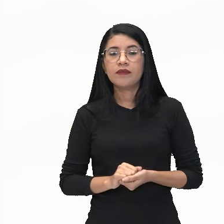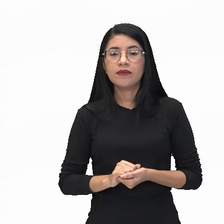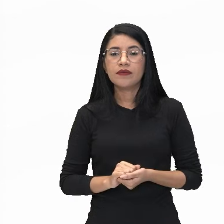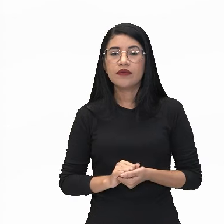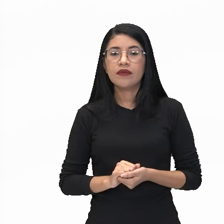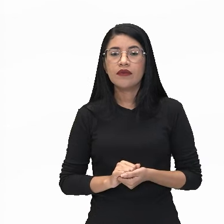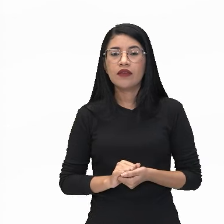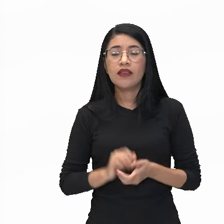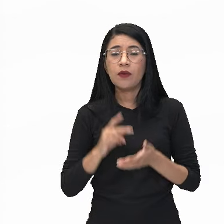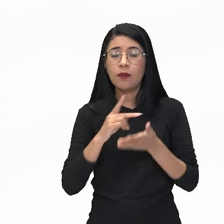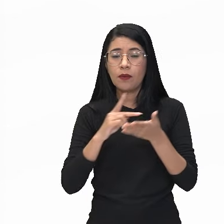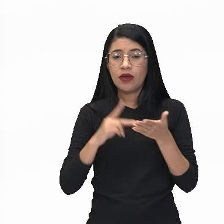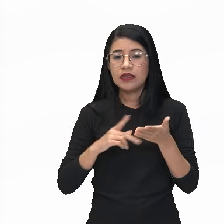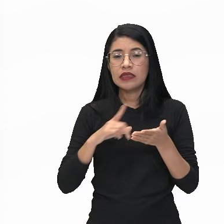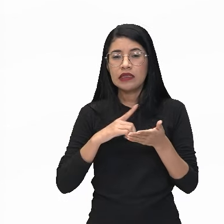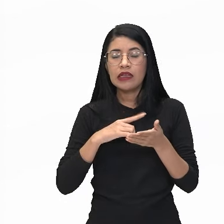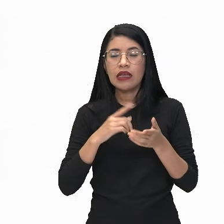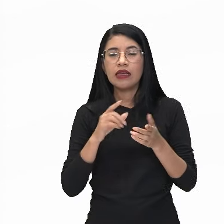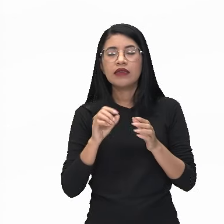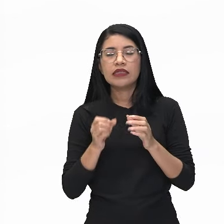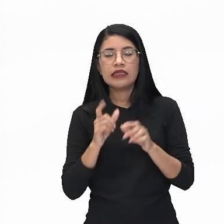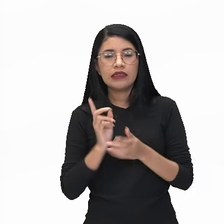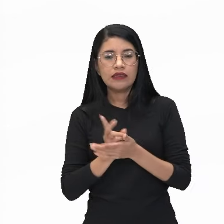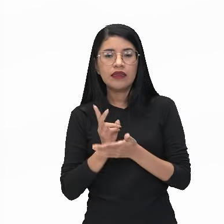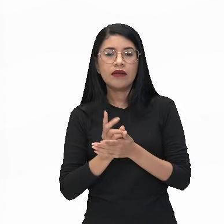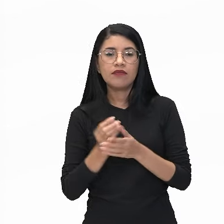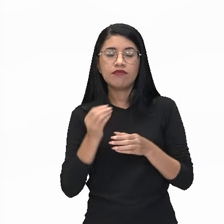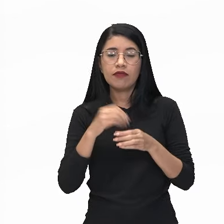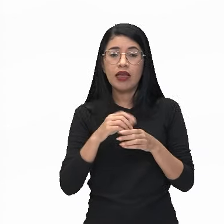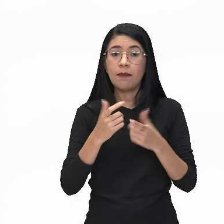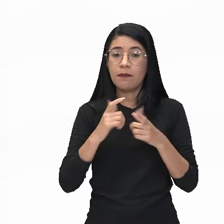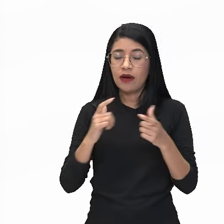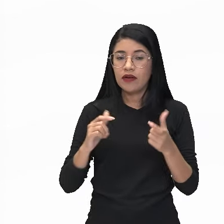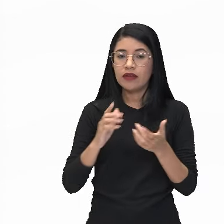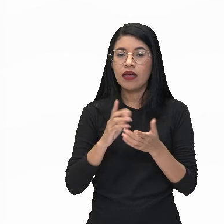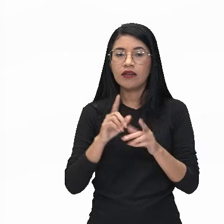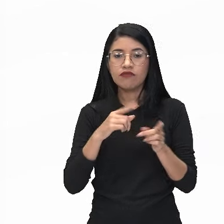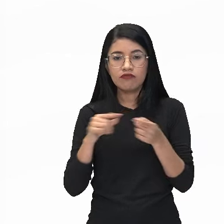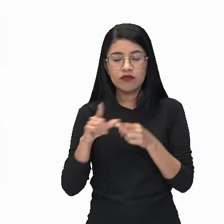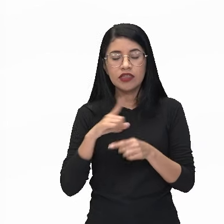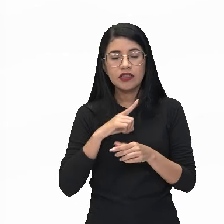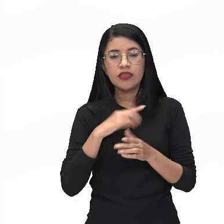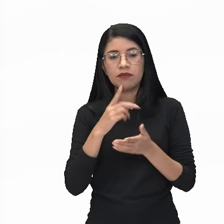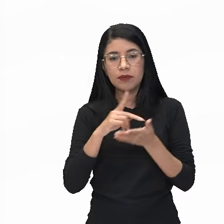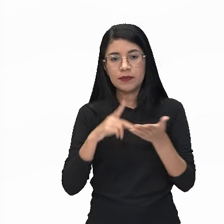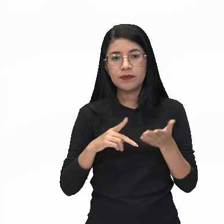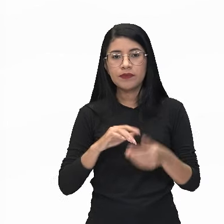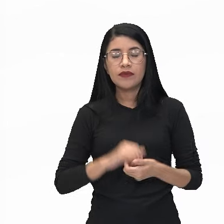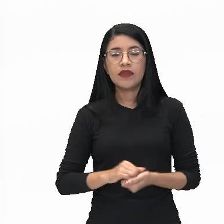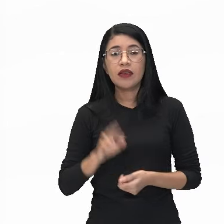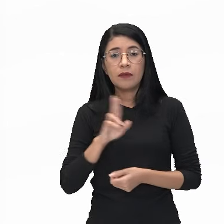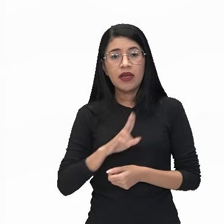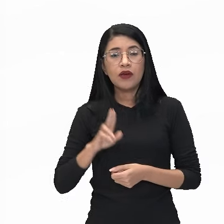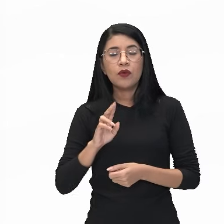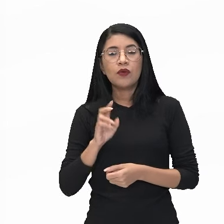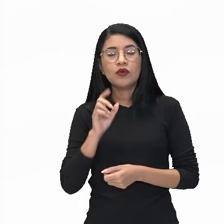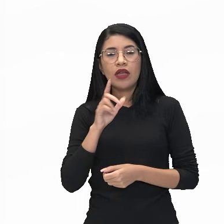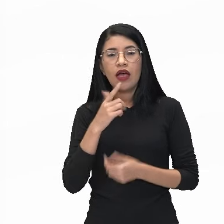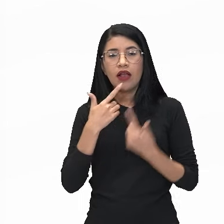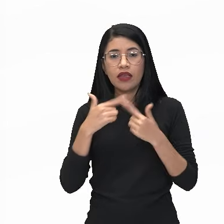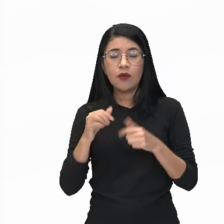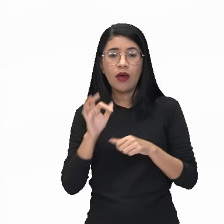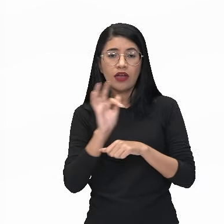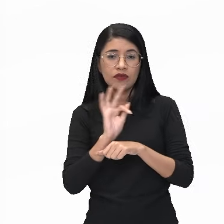poesia. Quando a gente tem uma canção, a gente tem uma poesia aí, na maioria das canções. Nós temos também o uso da linguagem coloquial e